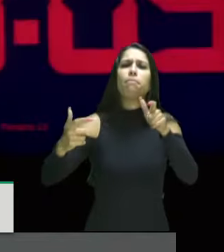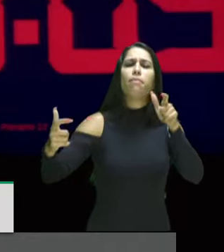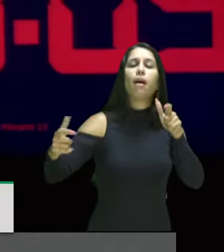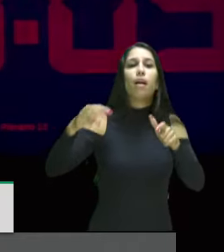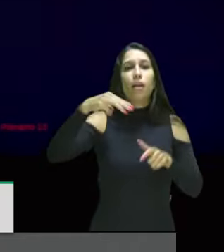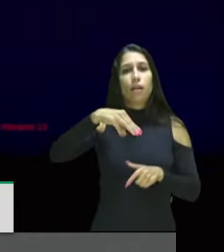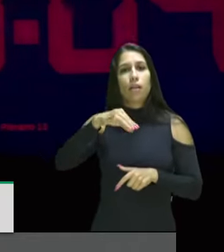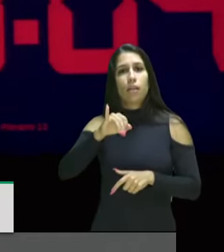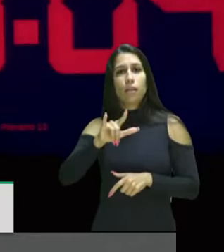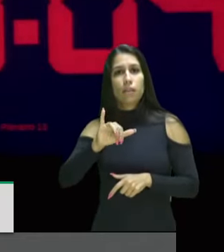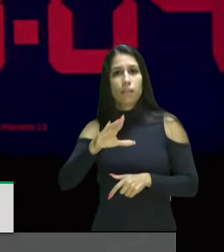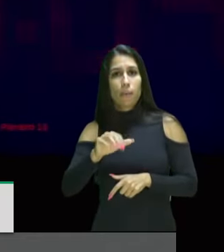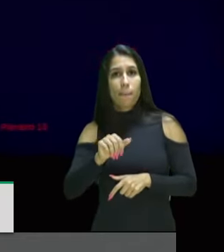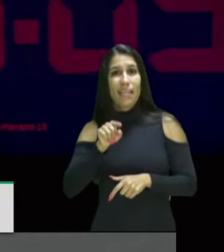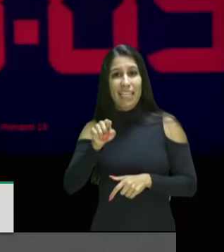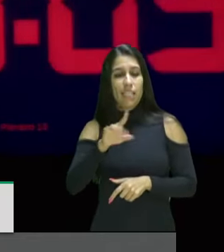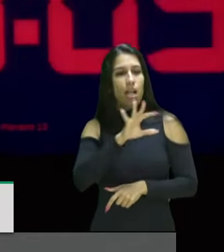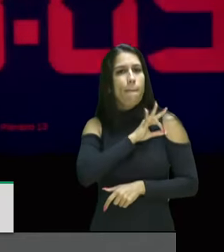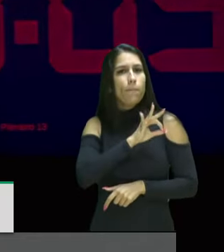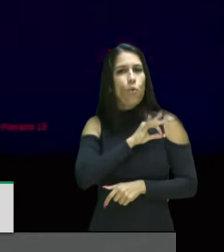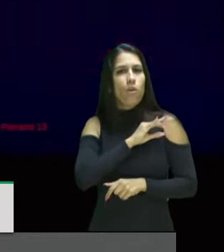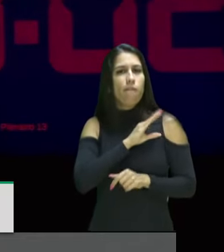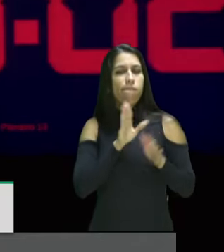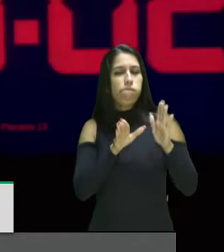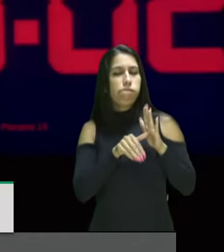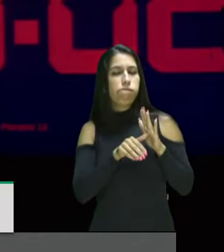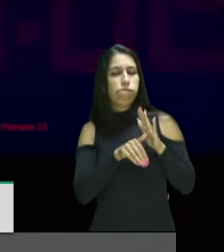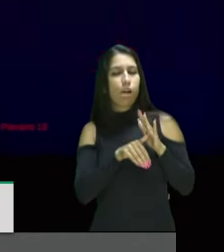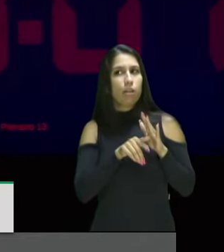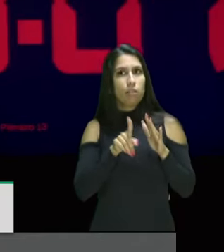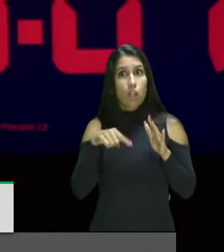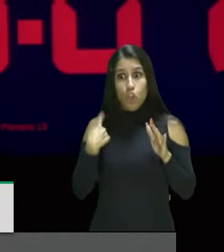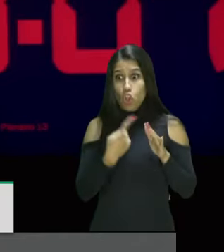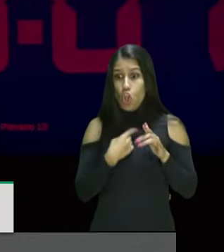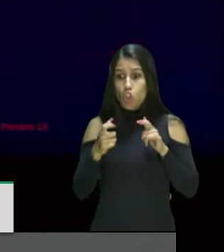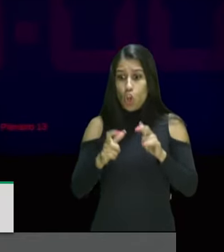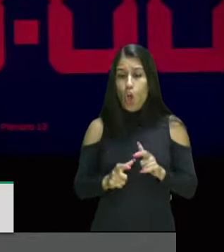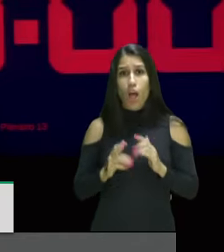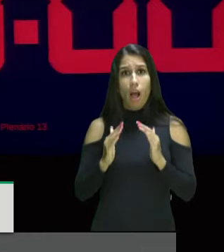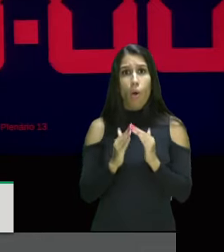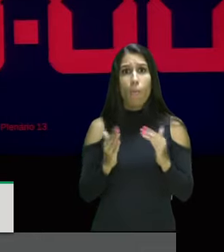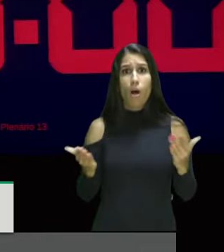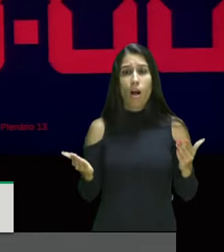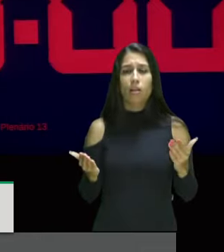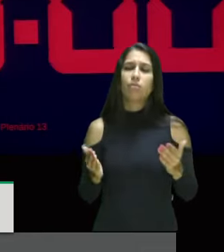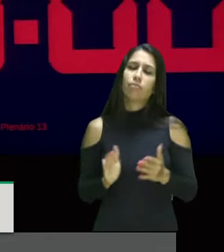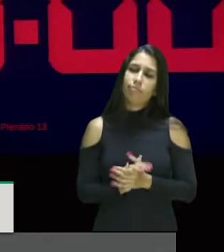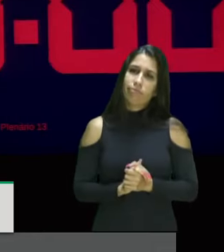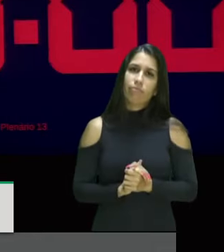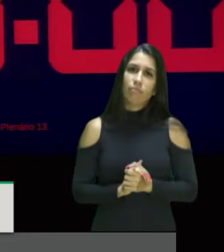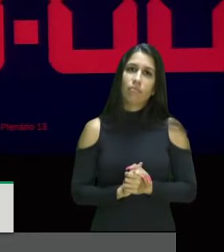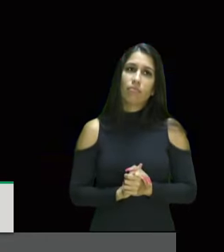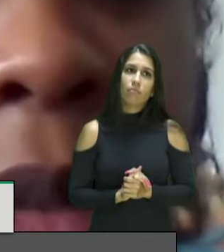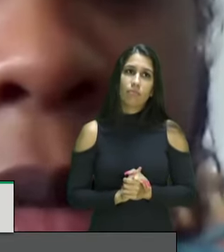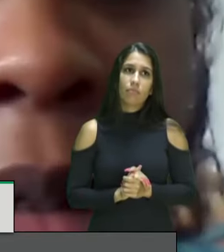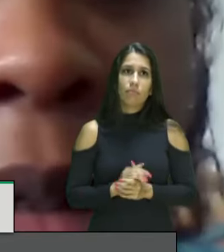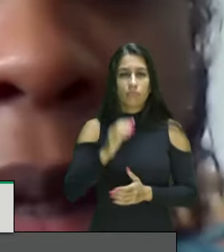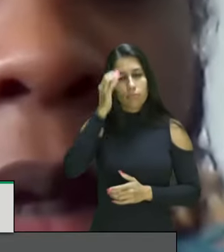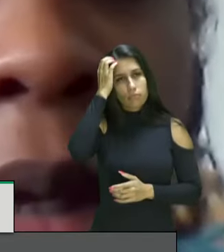nos nossos territórios e aonde essas pessoas são pessoas de bem